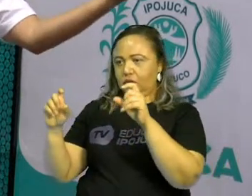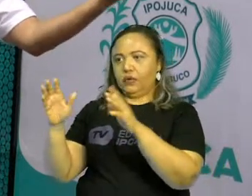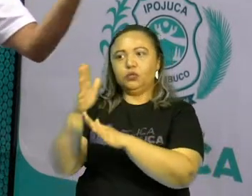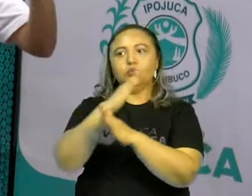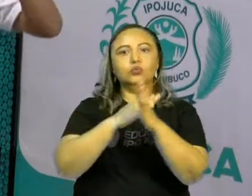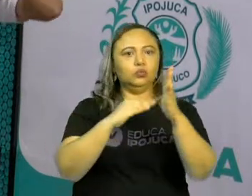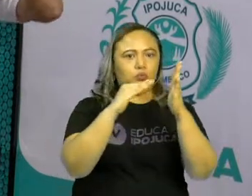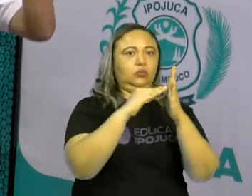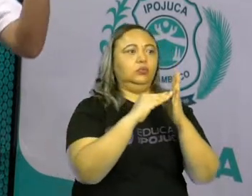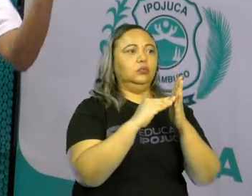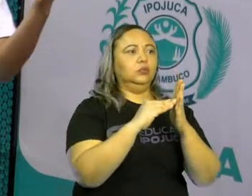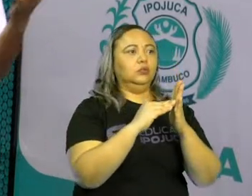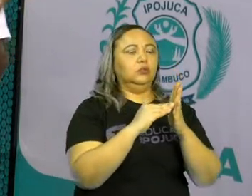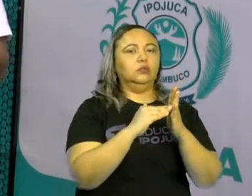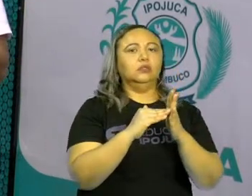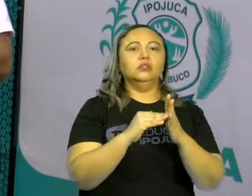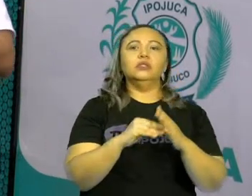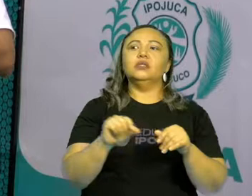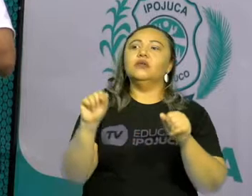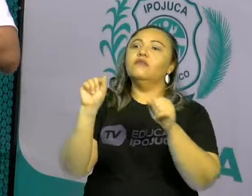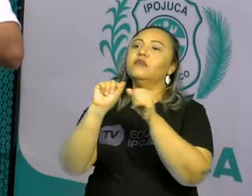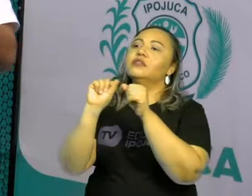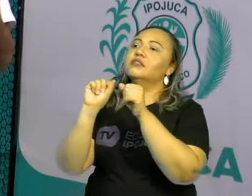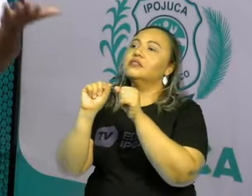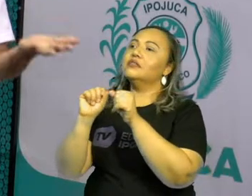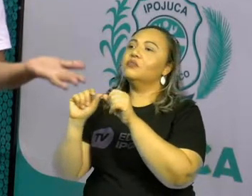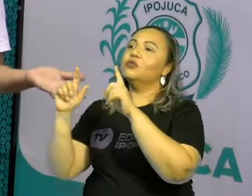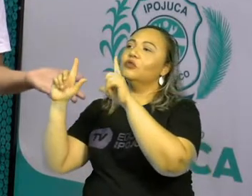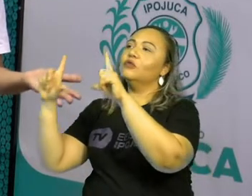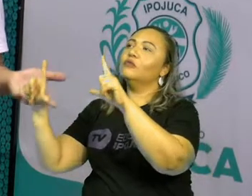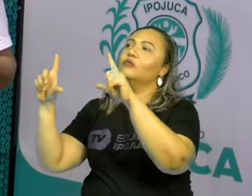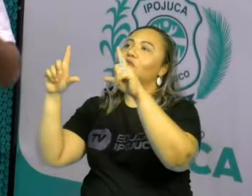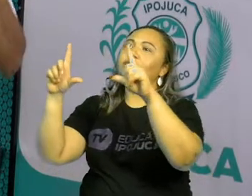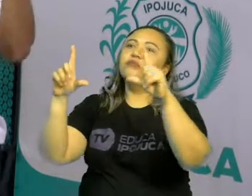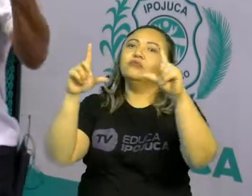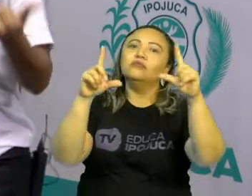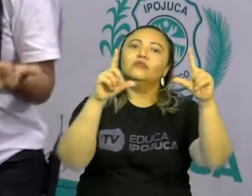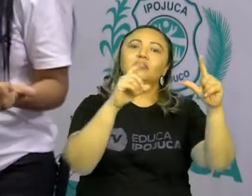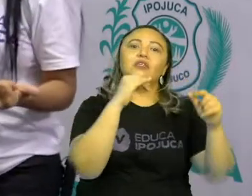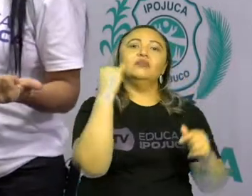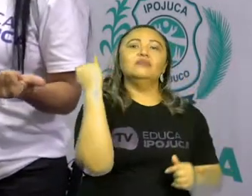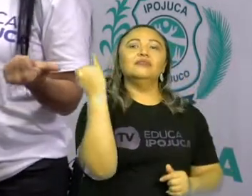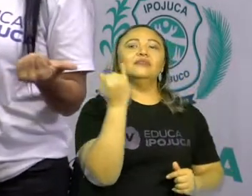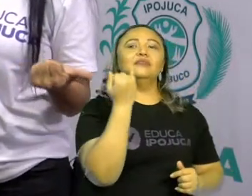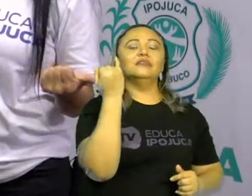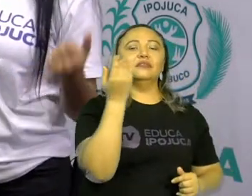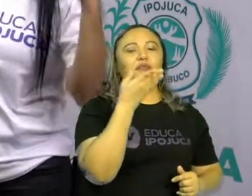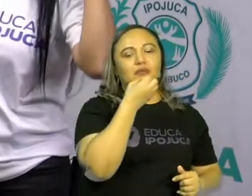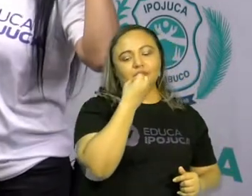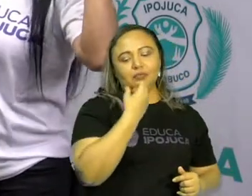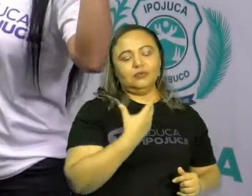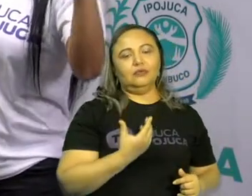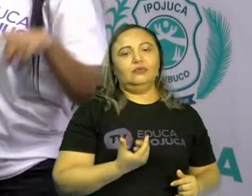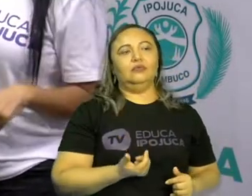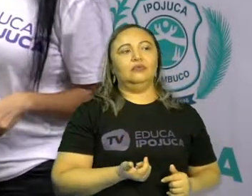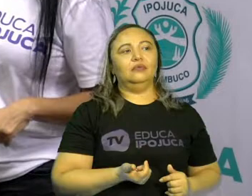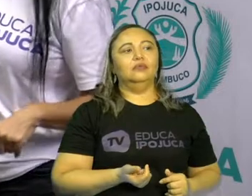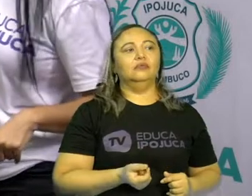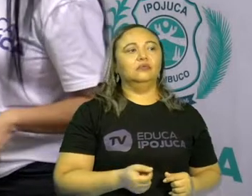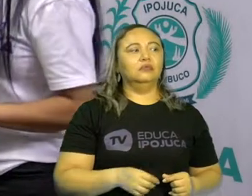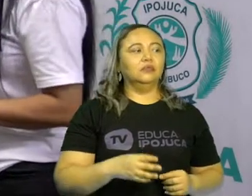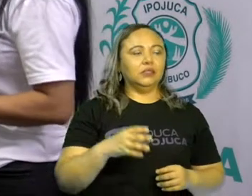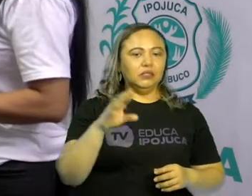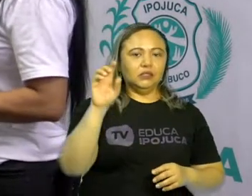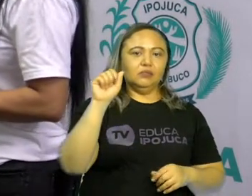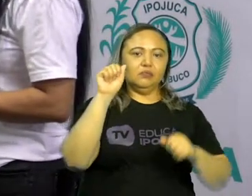imagens, montar em quadro, formar um tipo de arte, fazer exposição, vamos ter esse olhar sobre a fotografia, que é uma